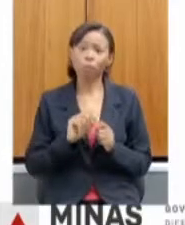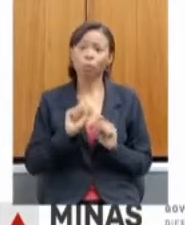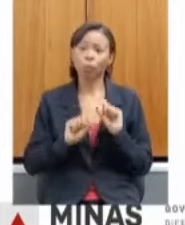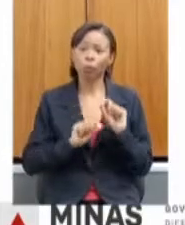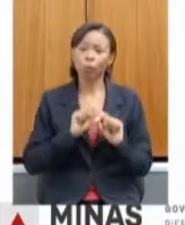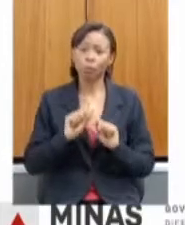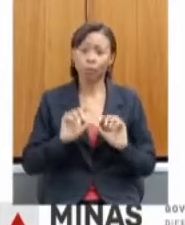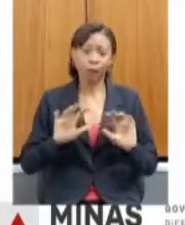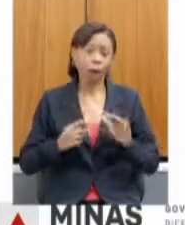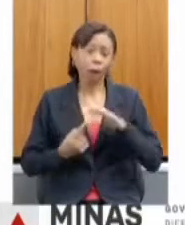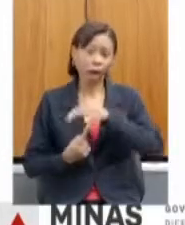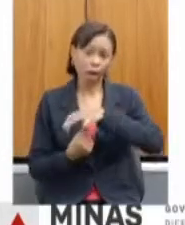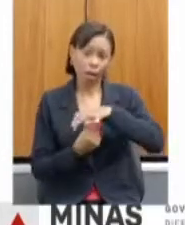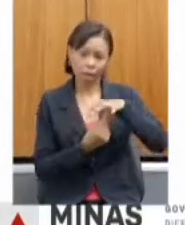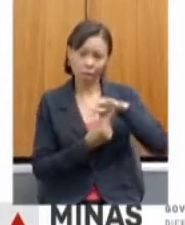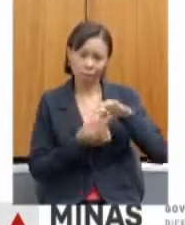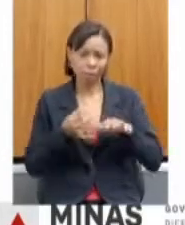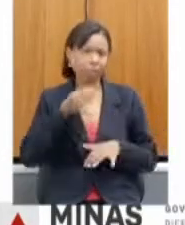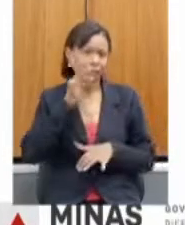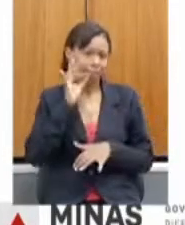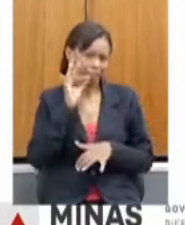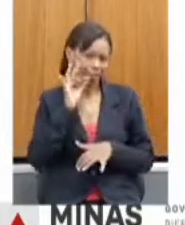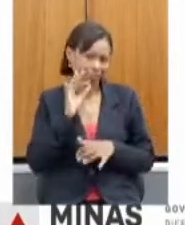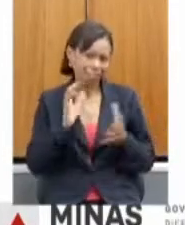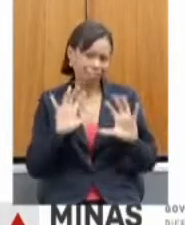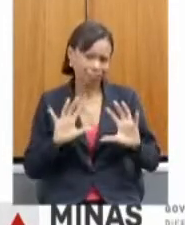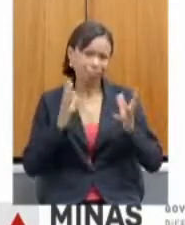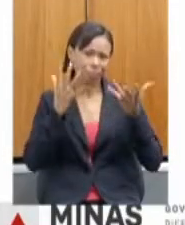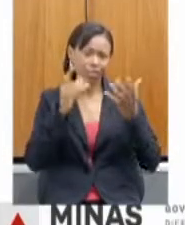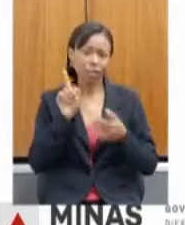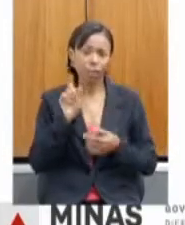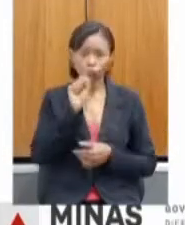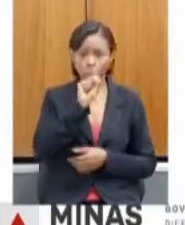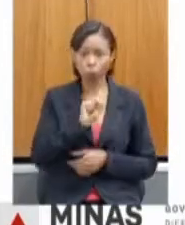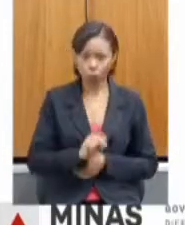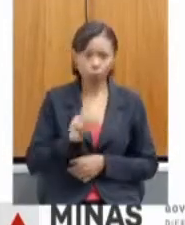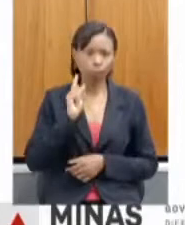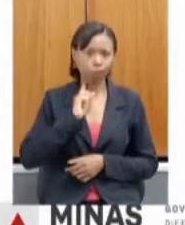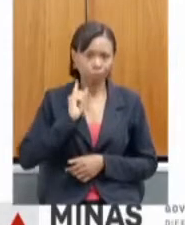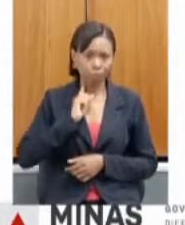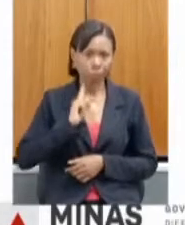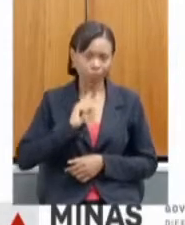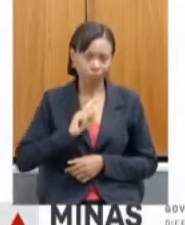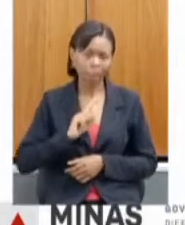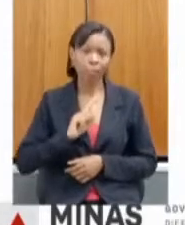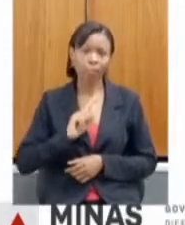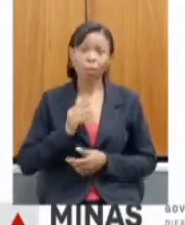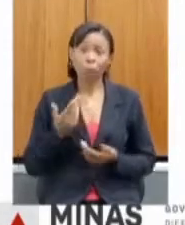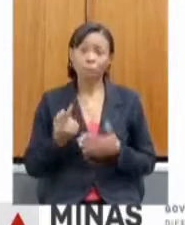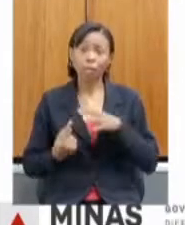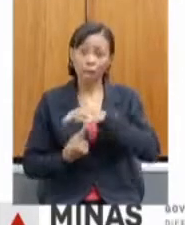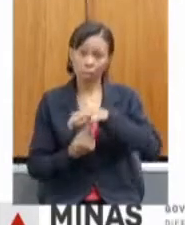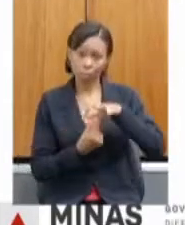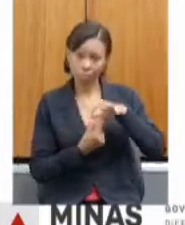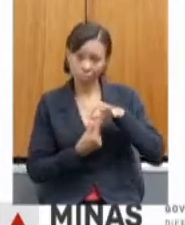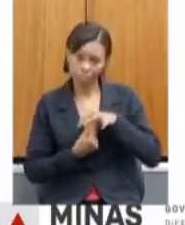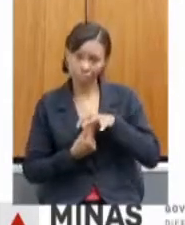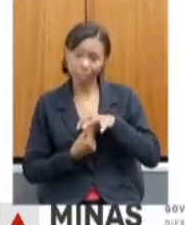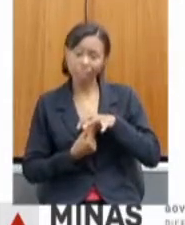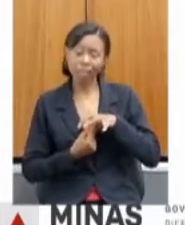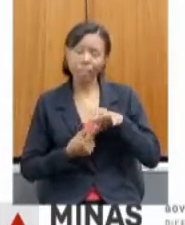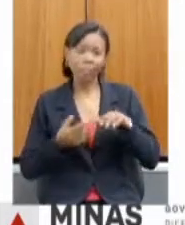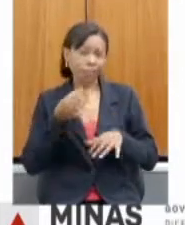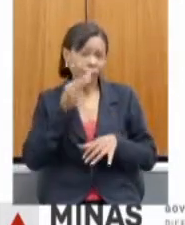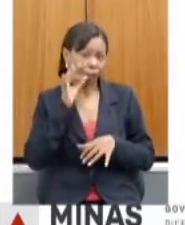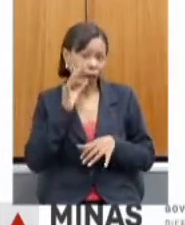é uma feira que a Epamig realiza no sul de Minas, e esse ano a Expo Café for virtual, também com